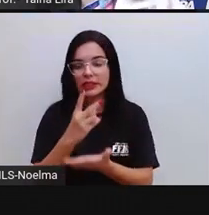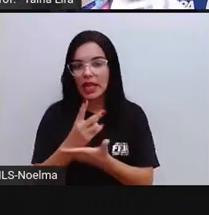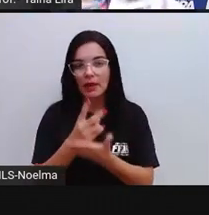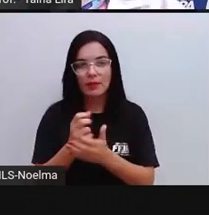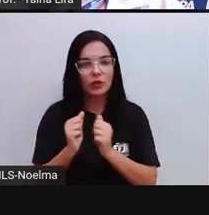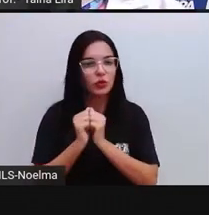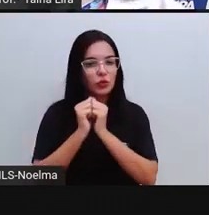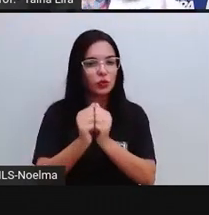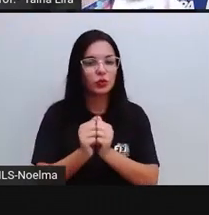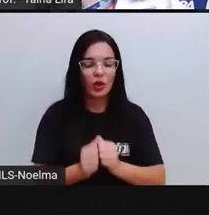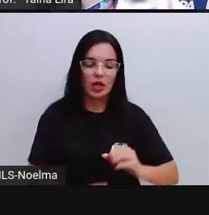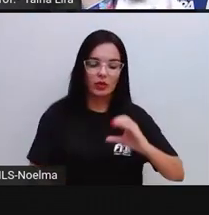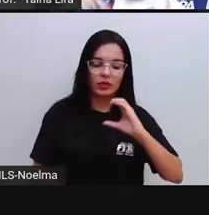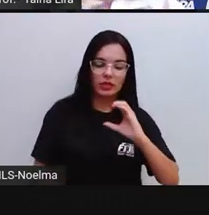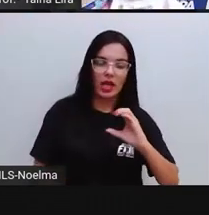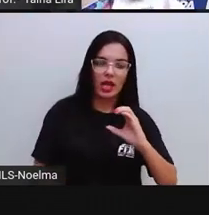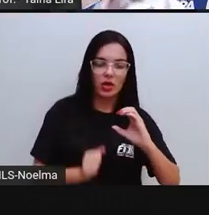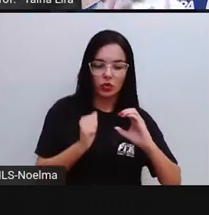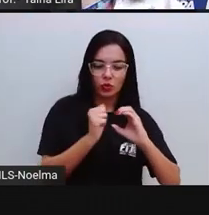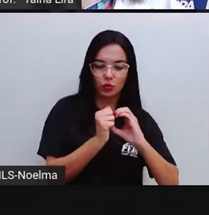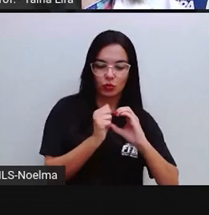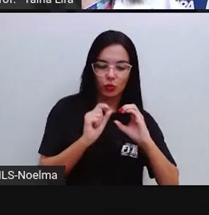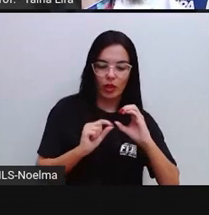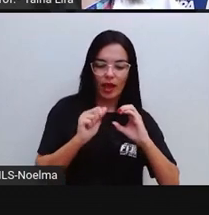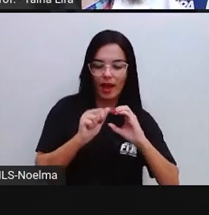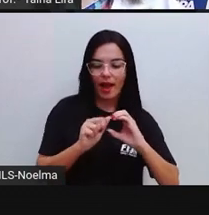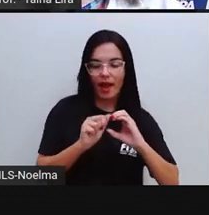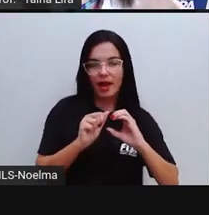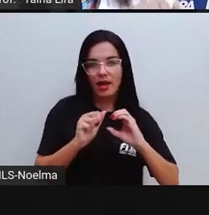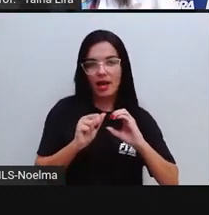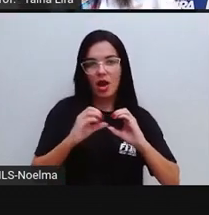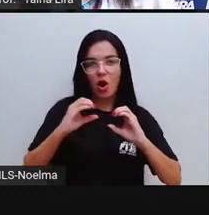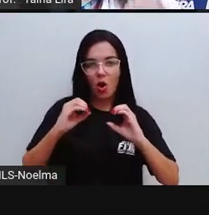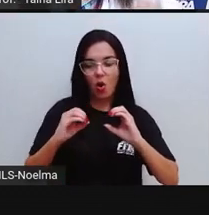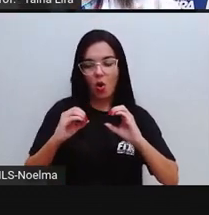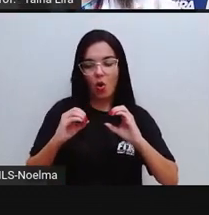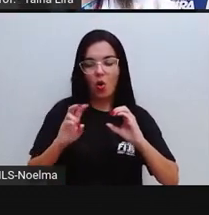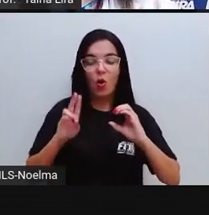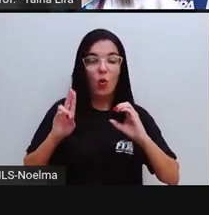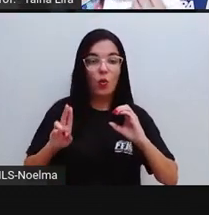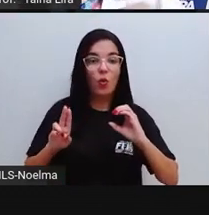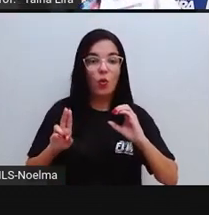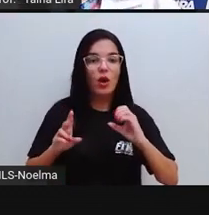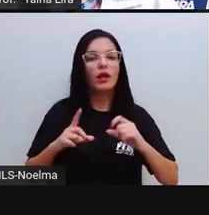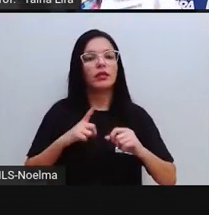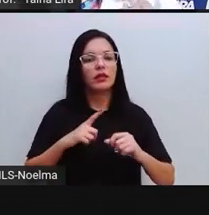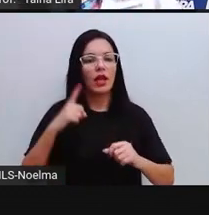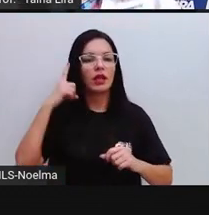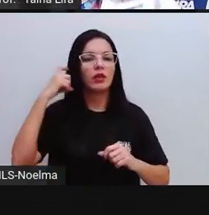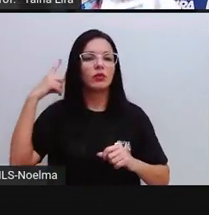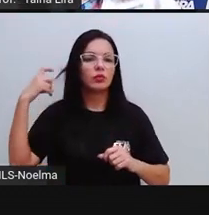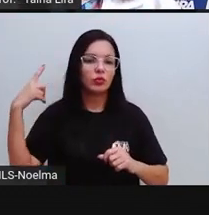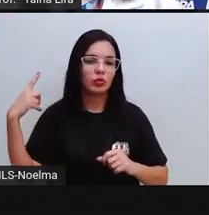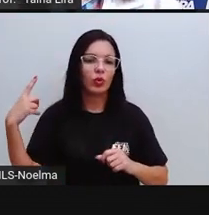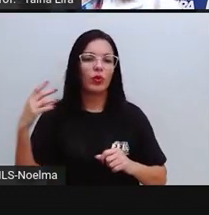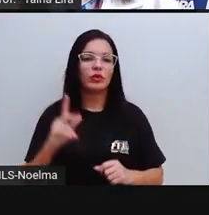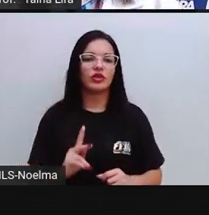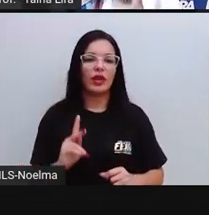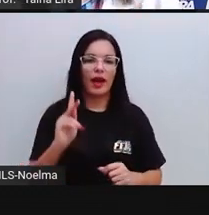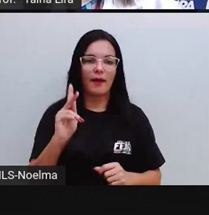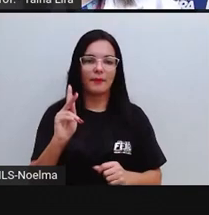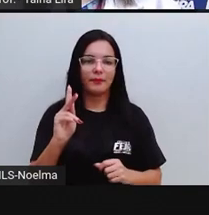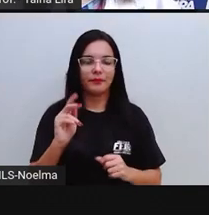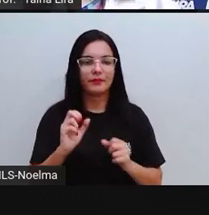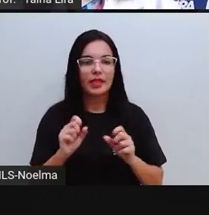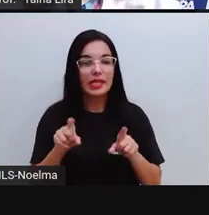do O e do U, ela vai ter som de K, tá? E aqui ela tem som de Si, porque ela tá acompanhada do I,